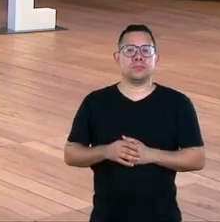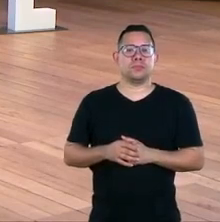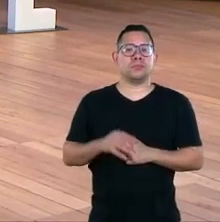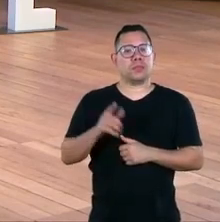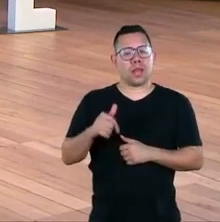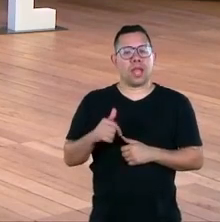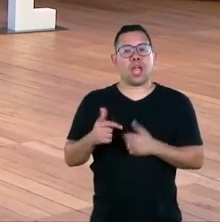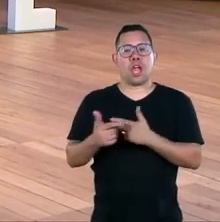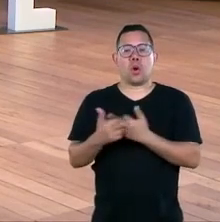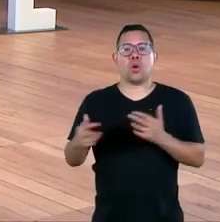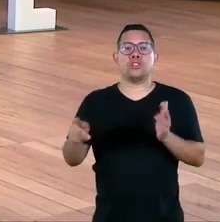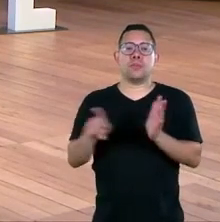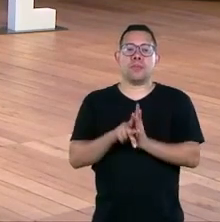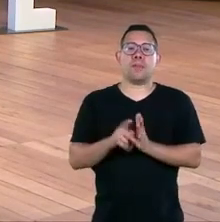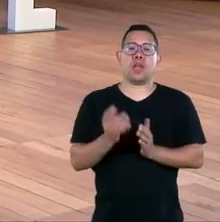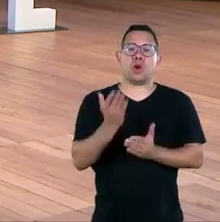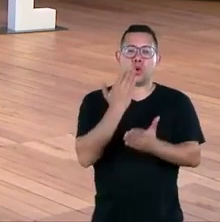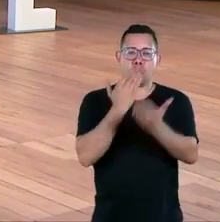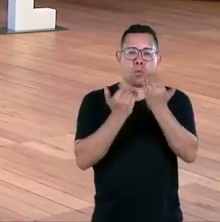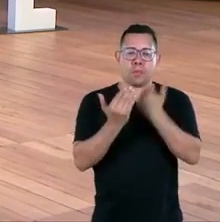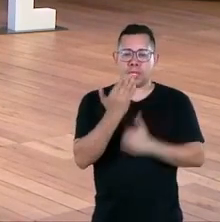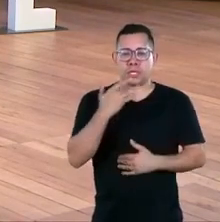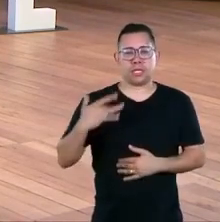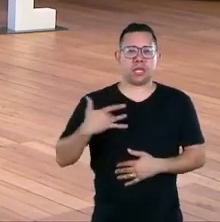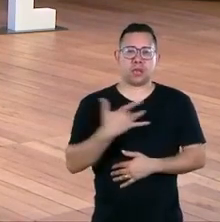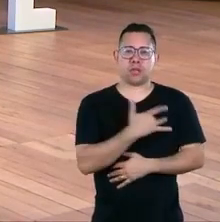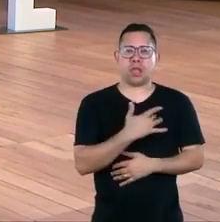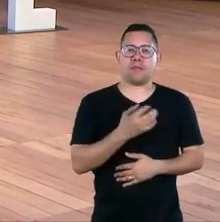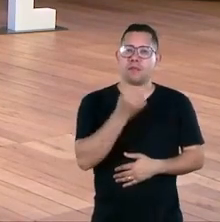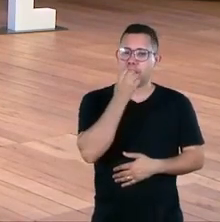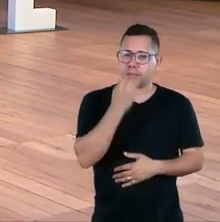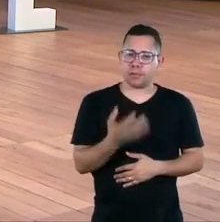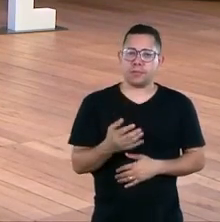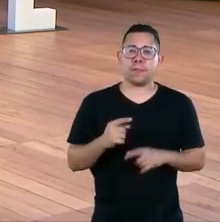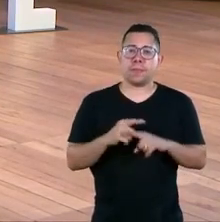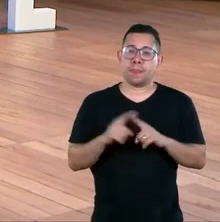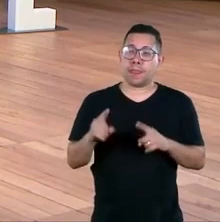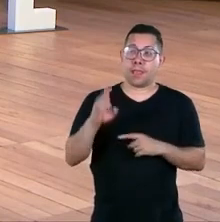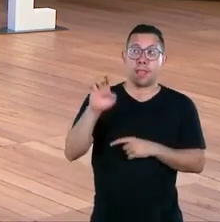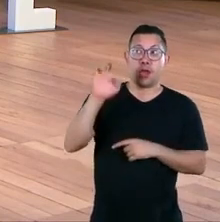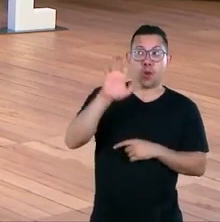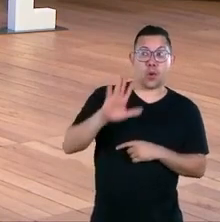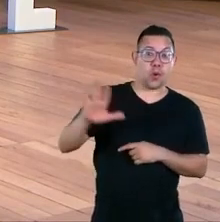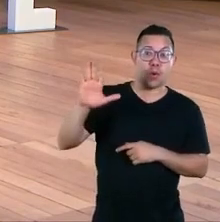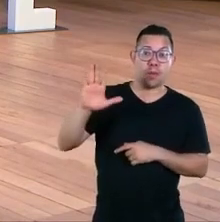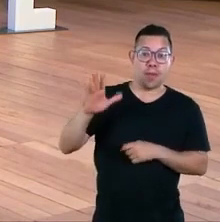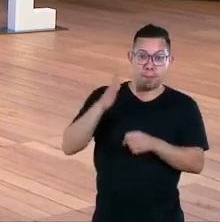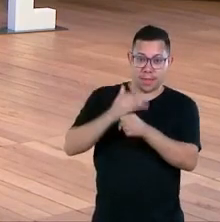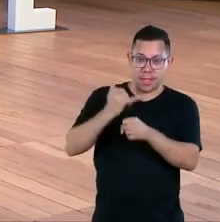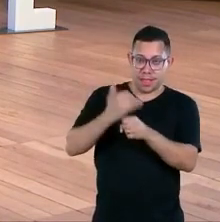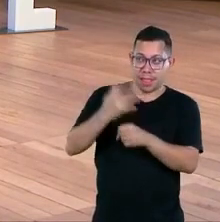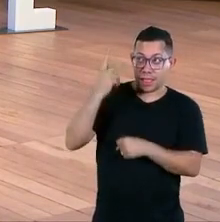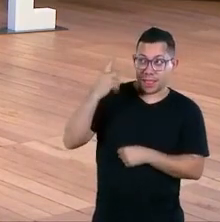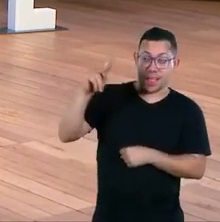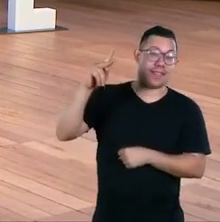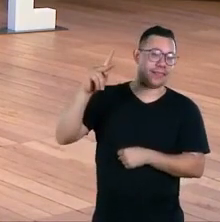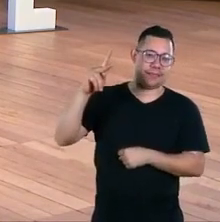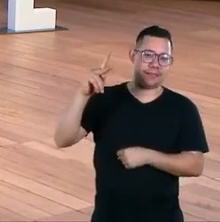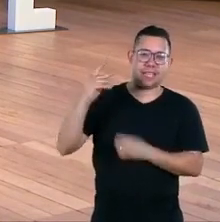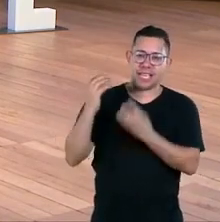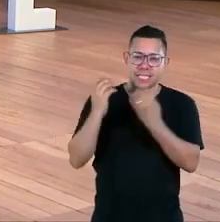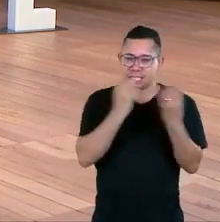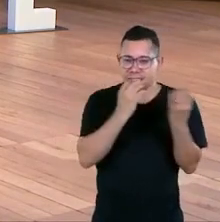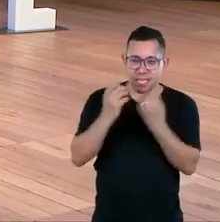o fundamento da boa alimentação que não são europeus quer dizer a batata não é europeia o milho não é